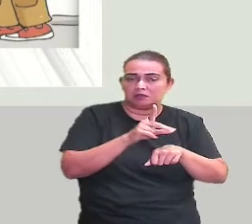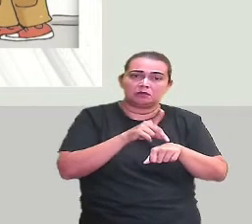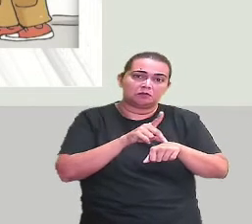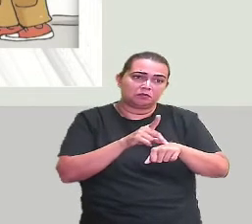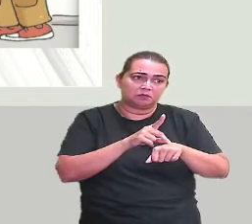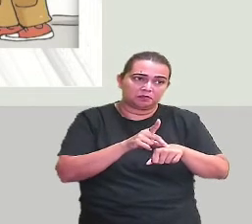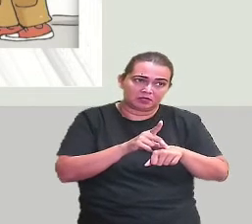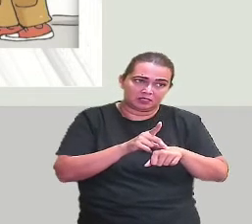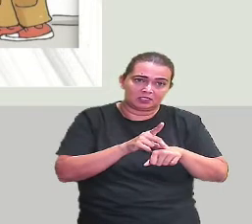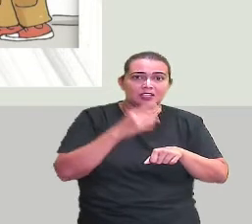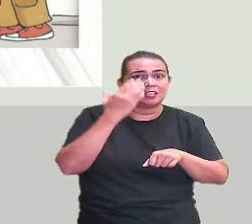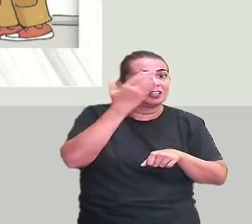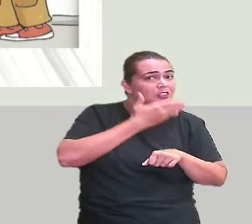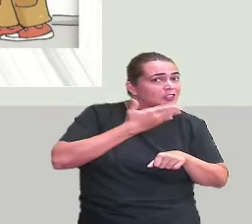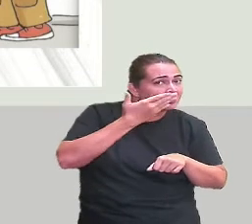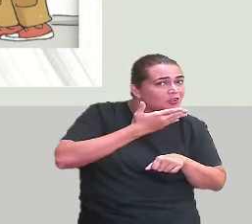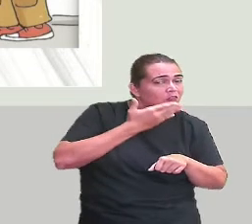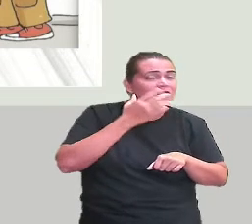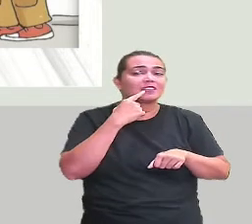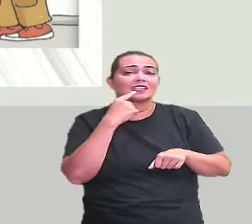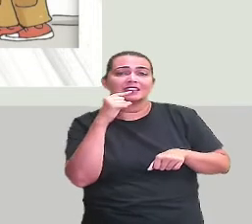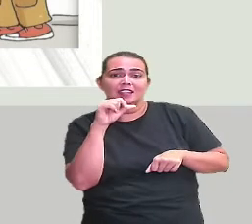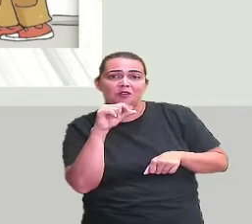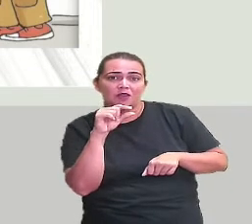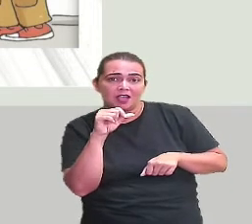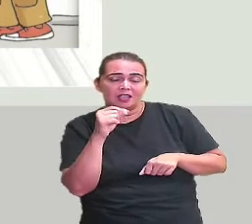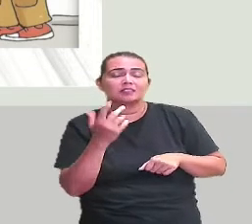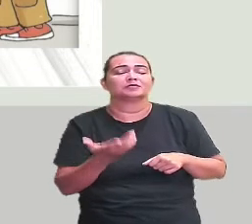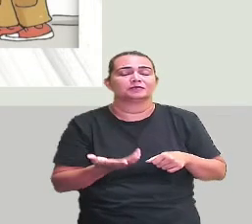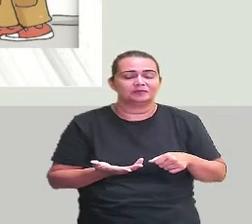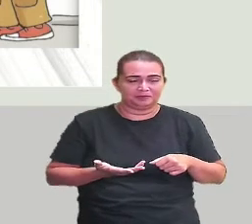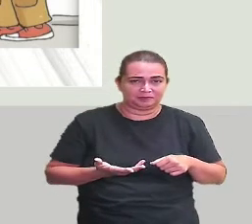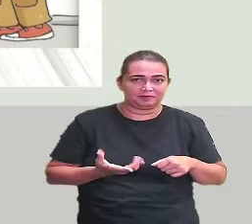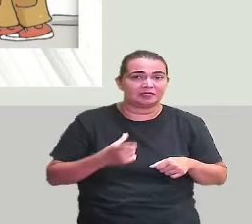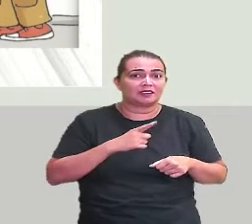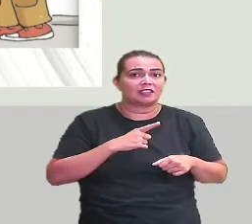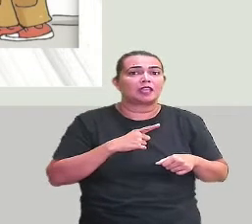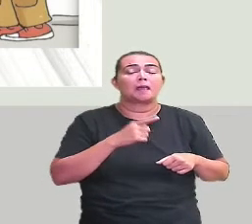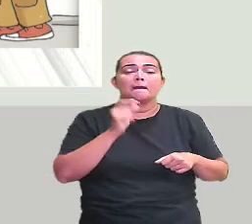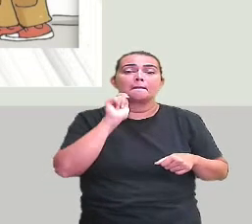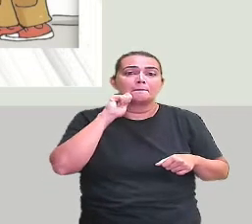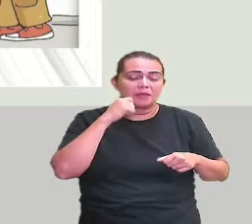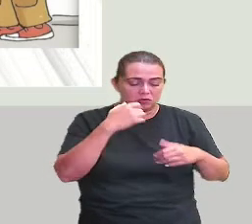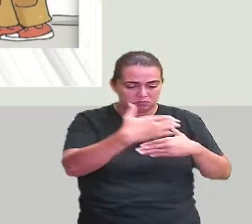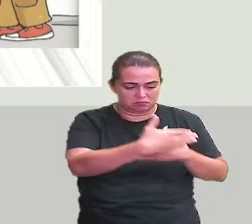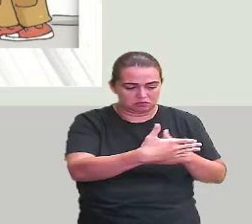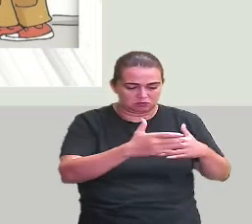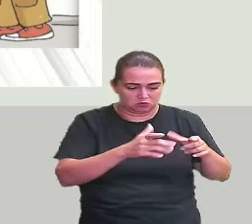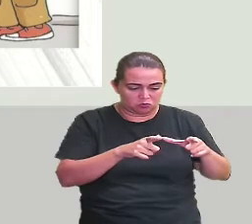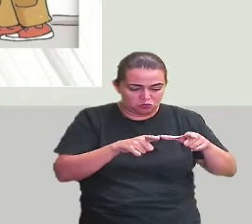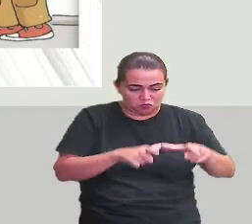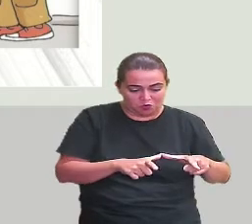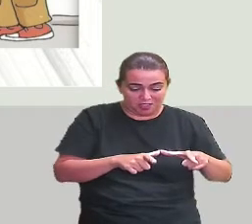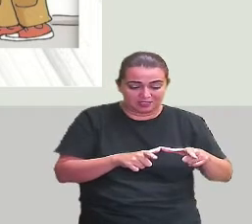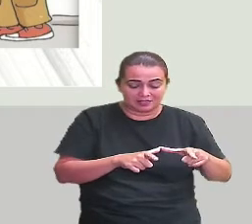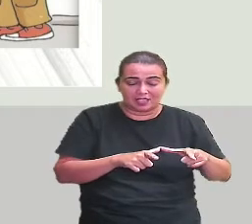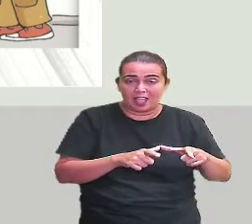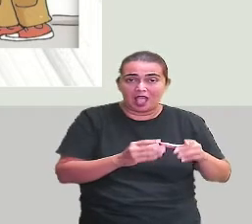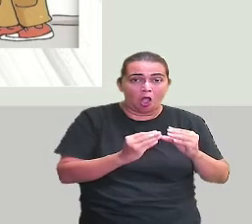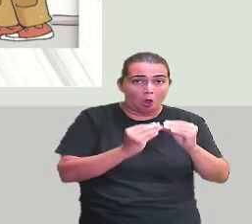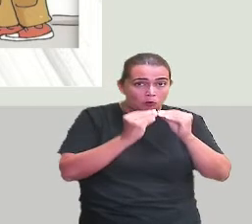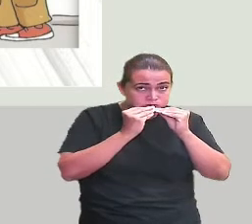pretos, doces e salgados. Tem pães quadrados para fazer sanduíches e